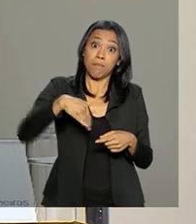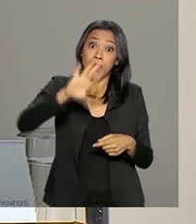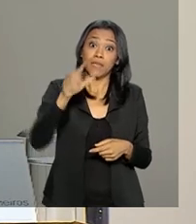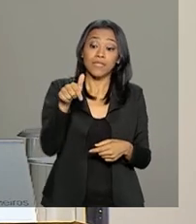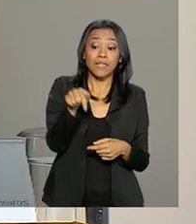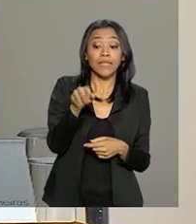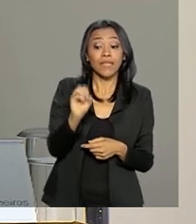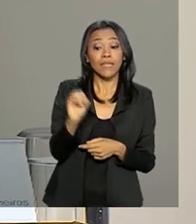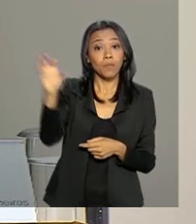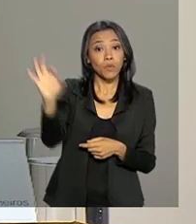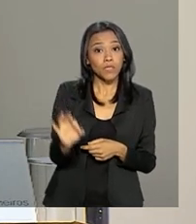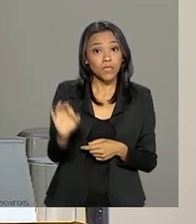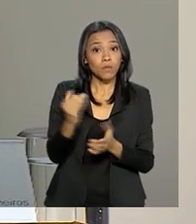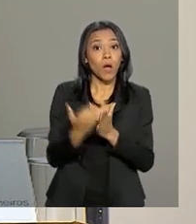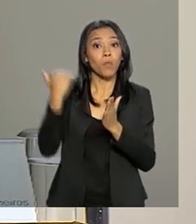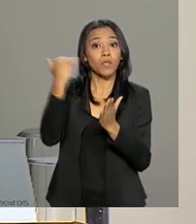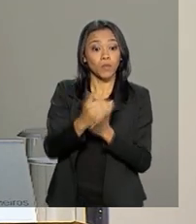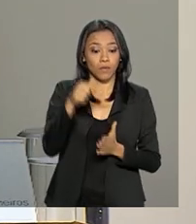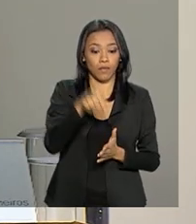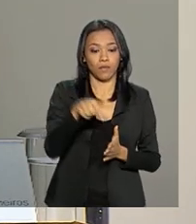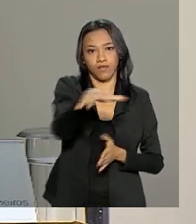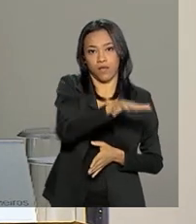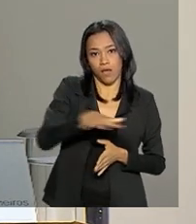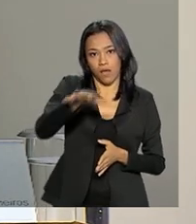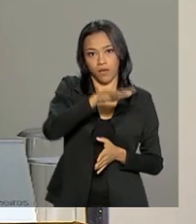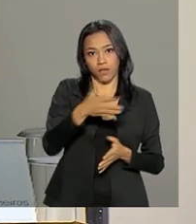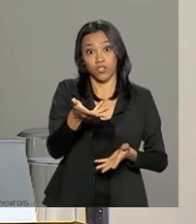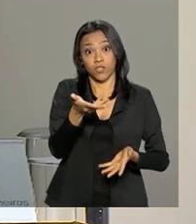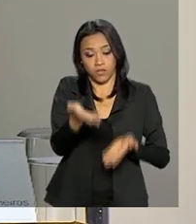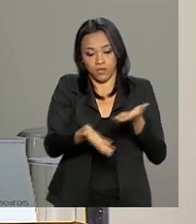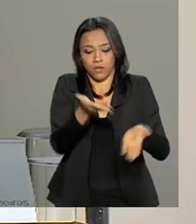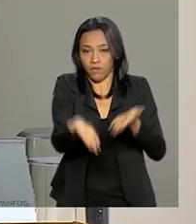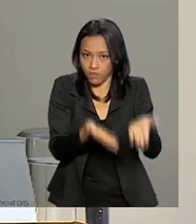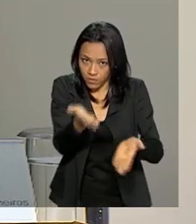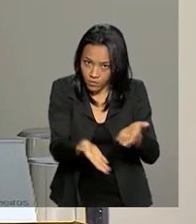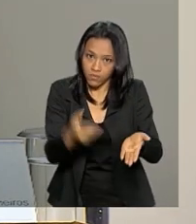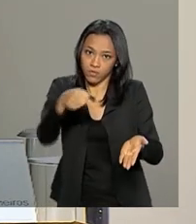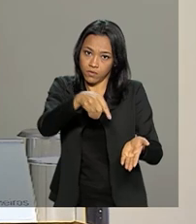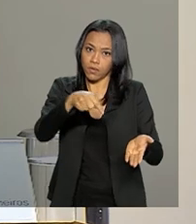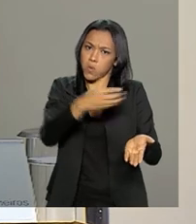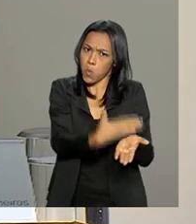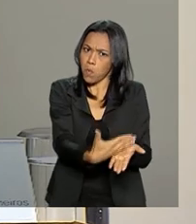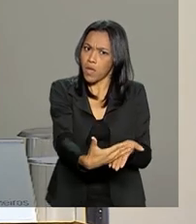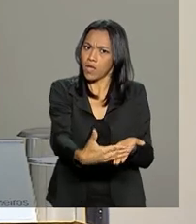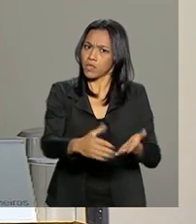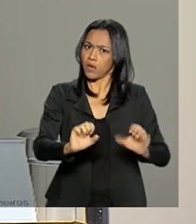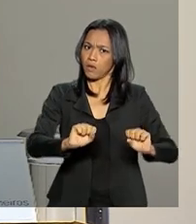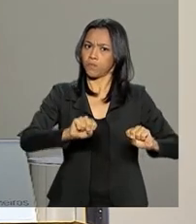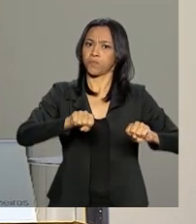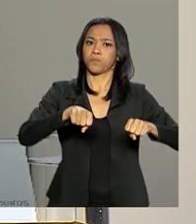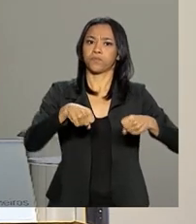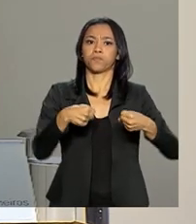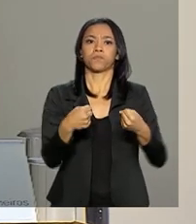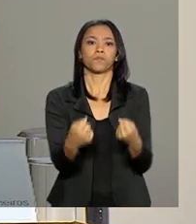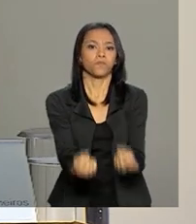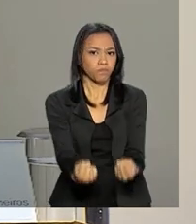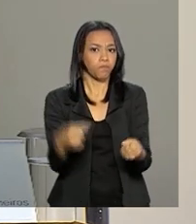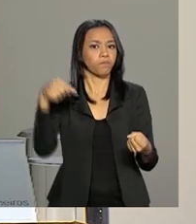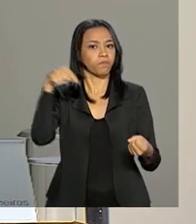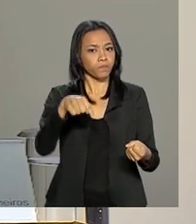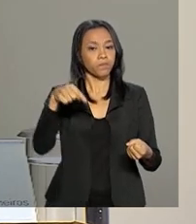70% foi no setor de serviços. Então, o setor de serviços começa a esboçar uma reação de